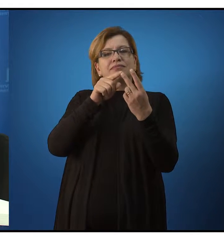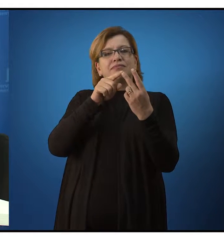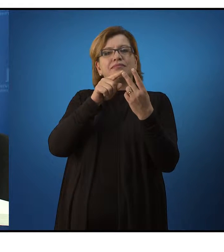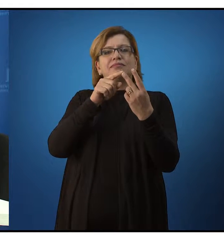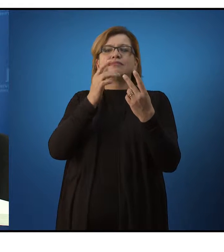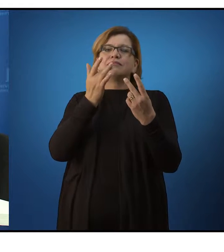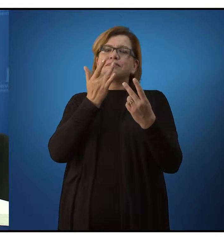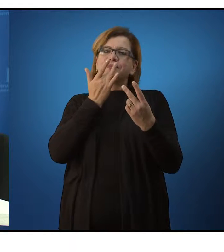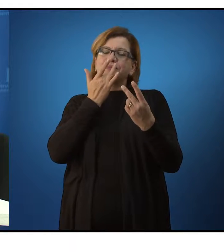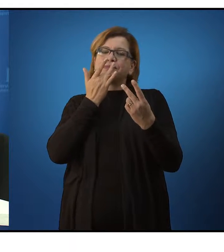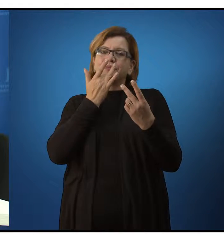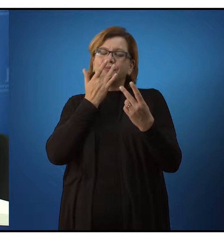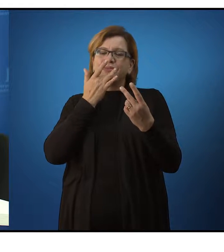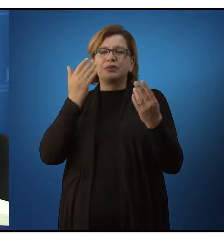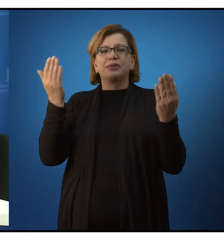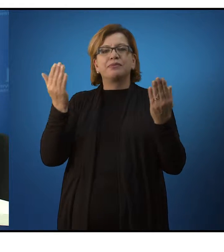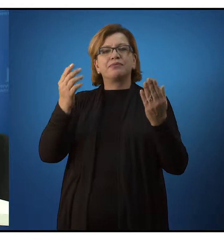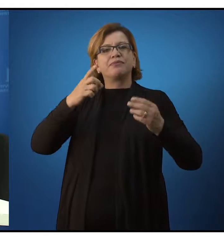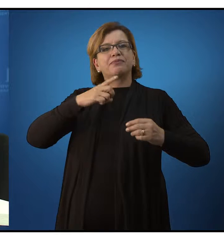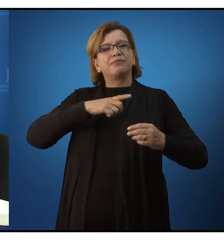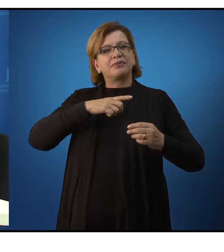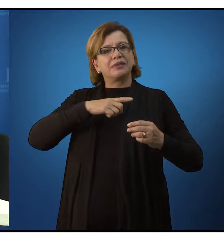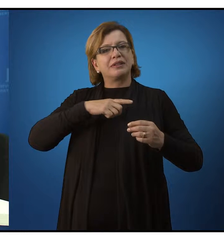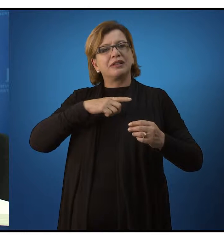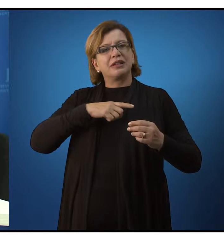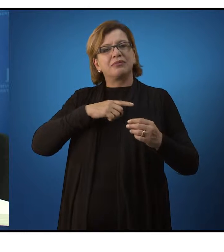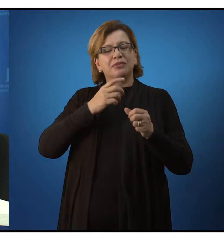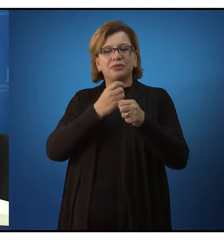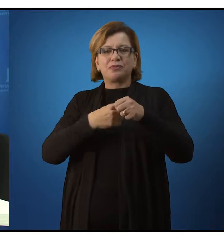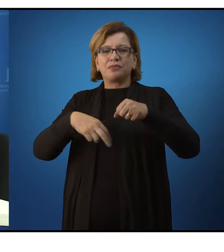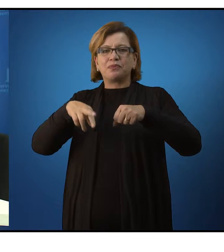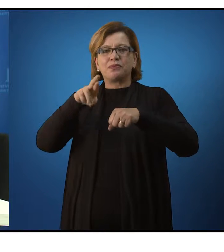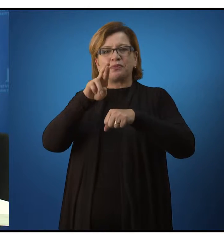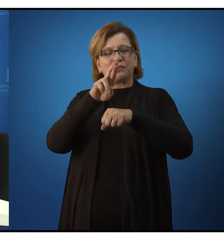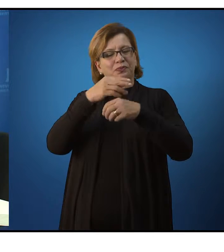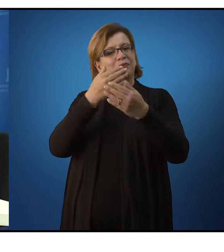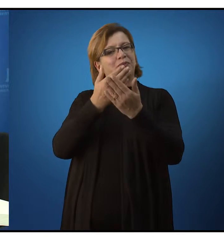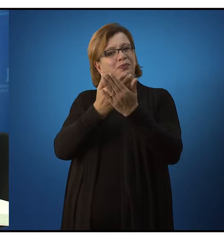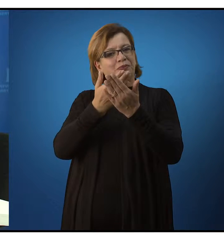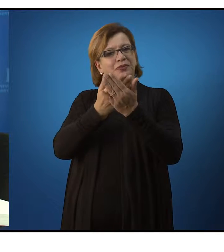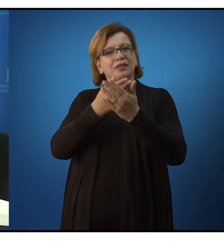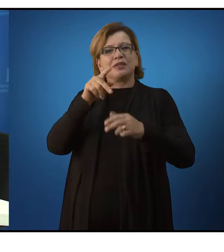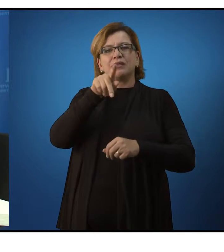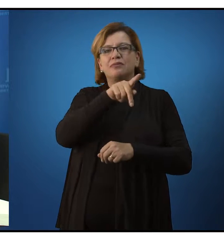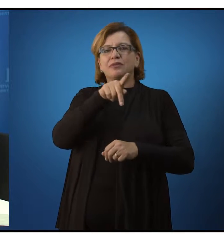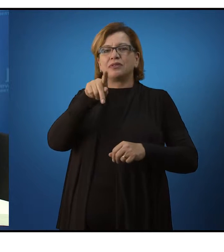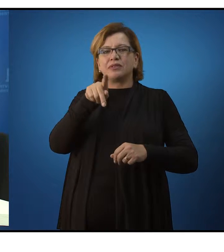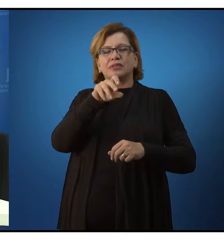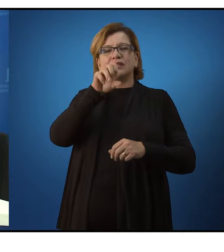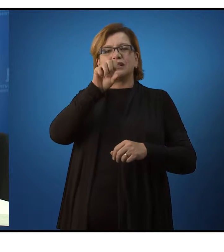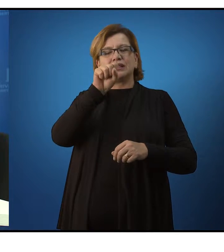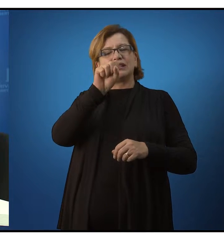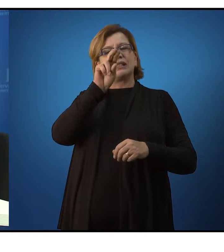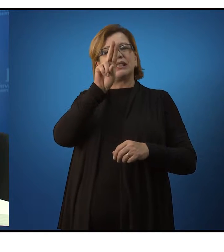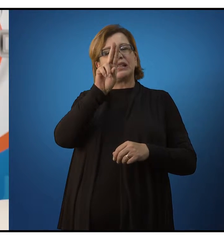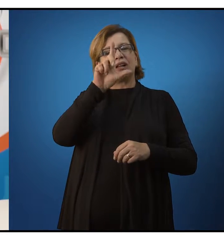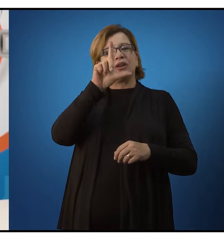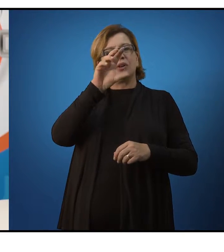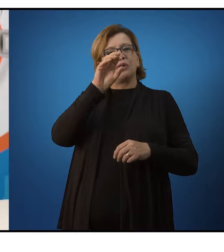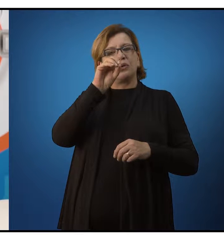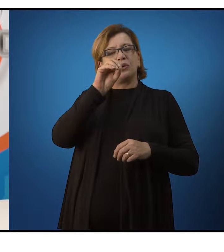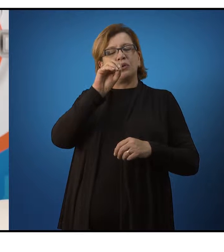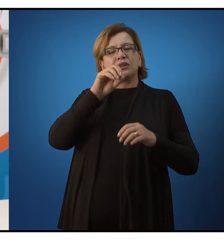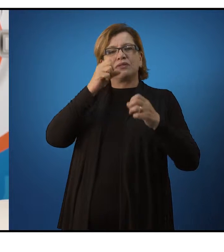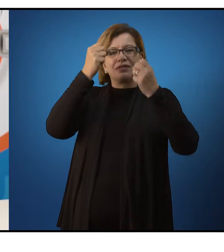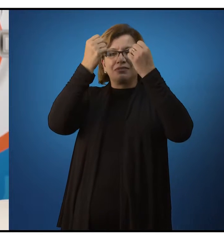Nós temos hoje a presença do nosso doutorando em educação, professor Saulo, que vai